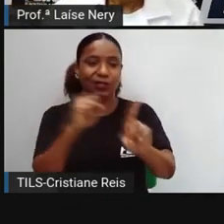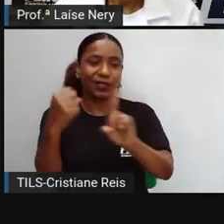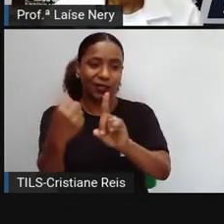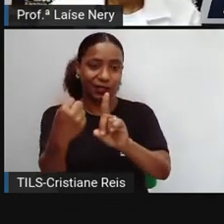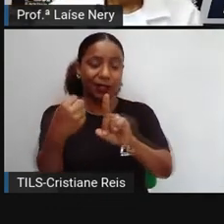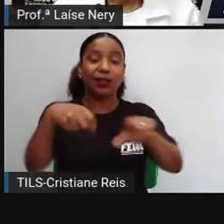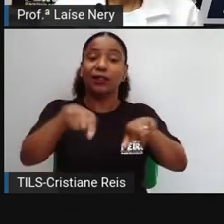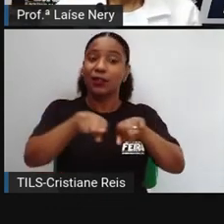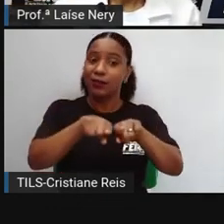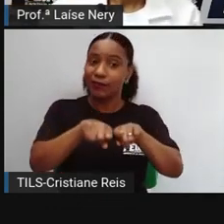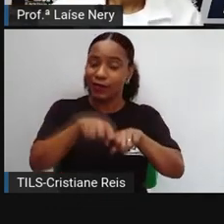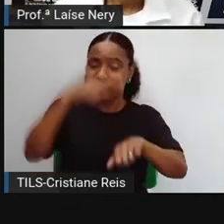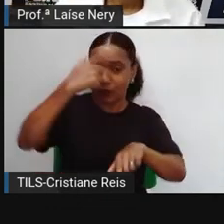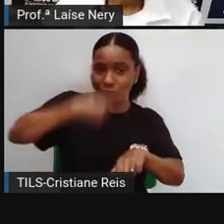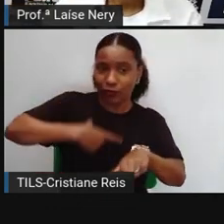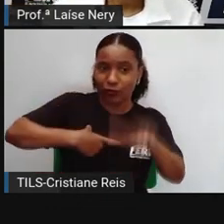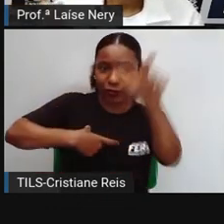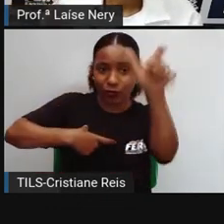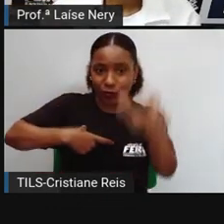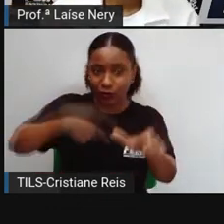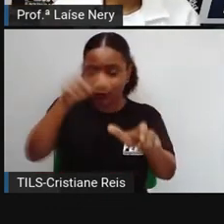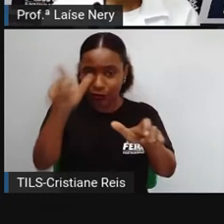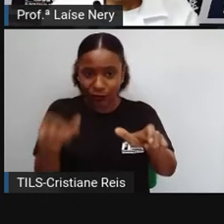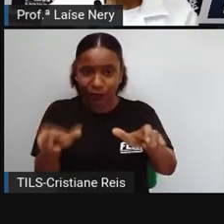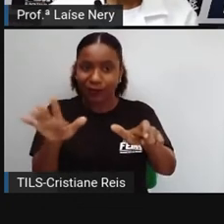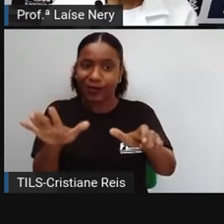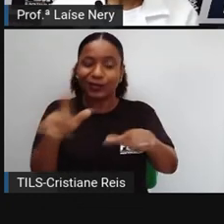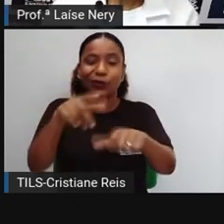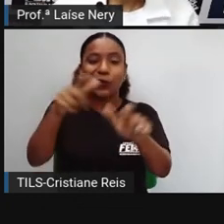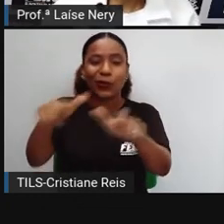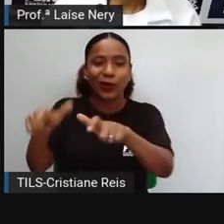influenciado pelo ambiente em que a pessoa vive.